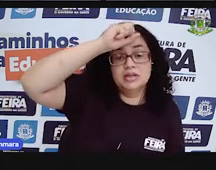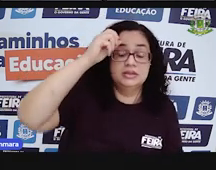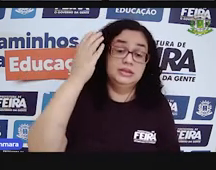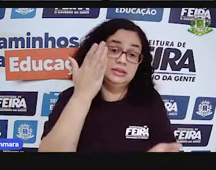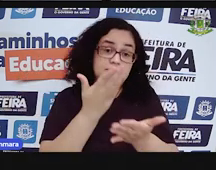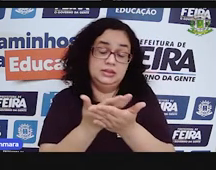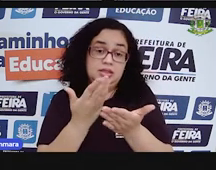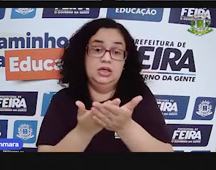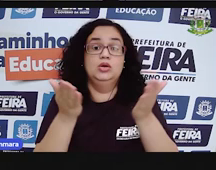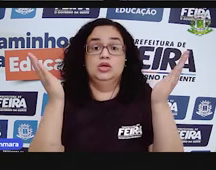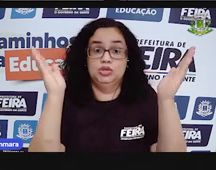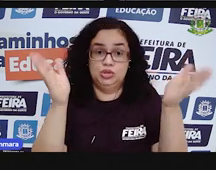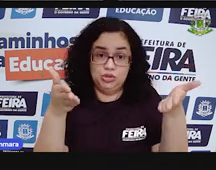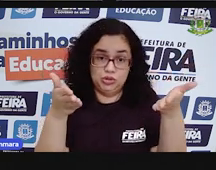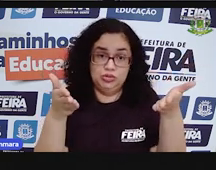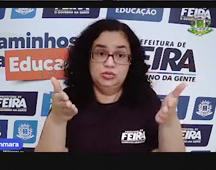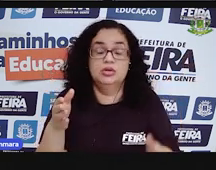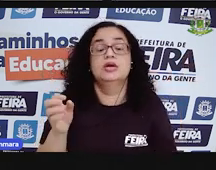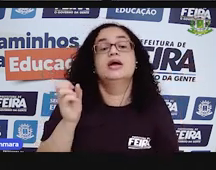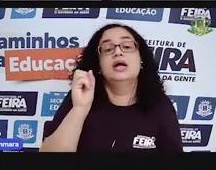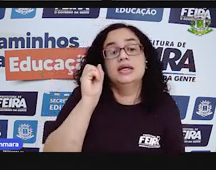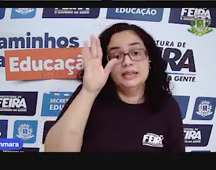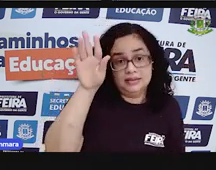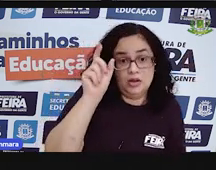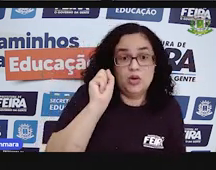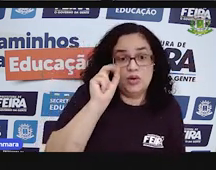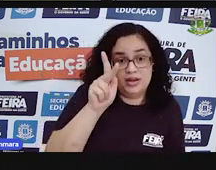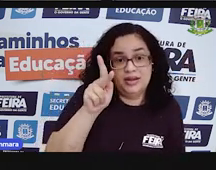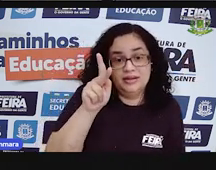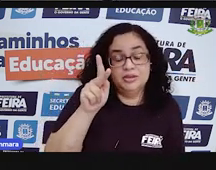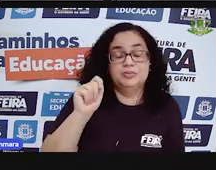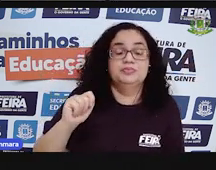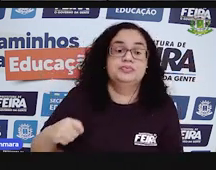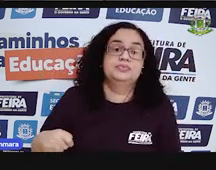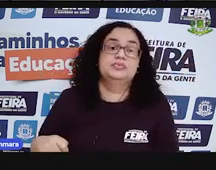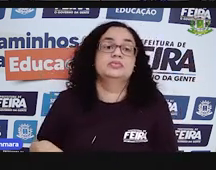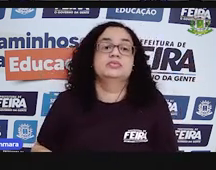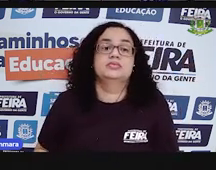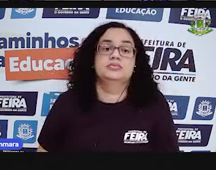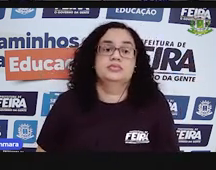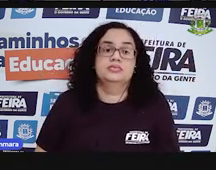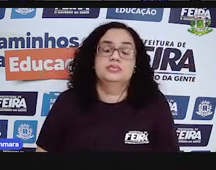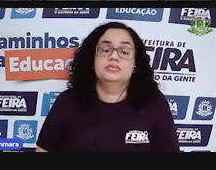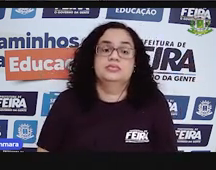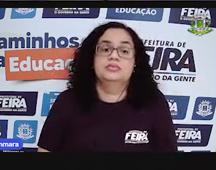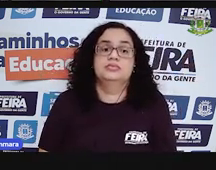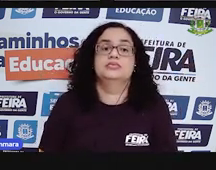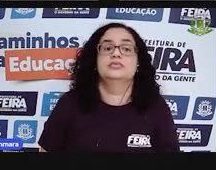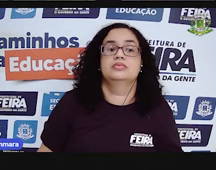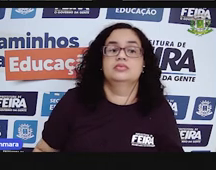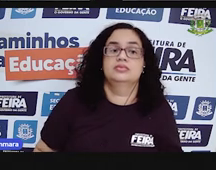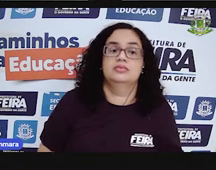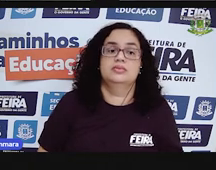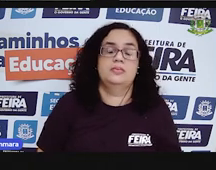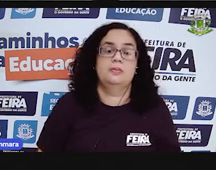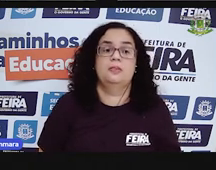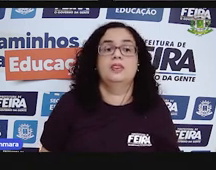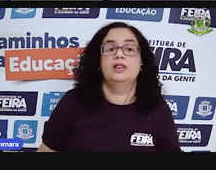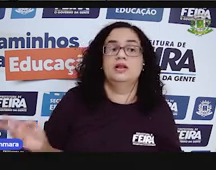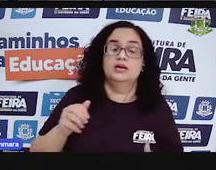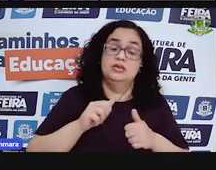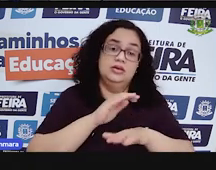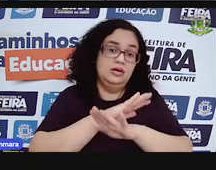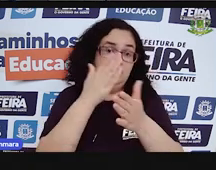aula de hoje. Bacana? Beleza? Bom, é isso aí, vamos